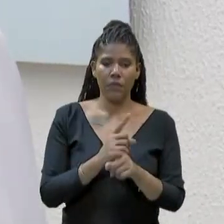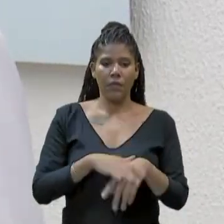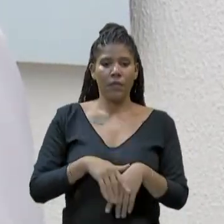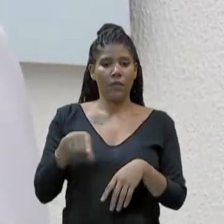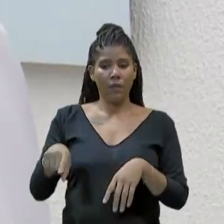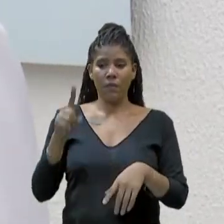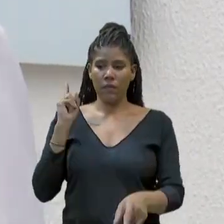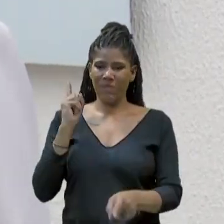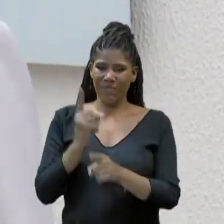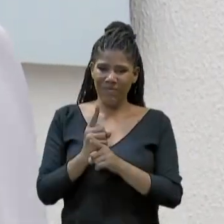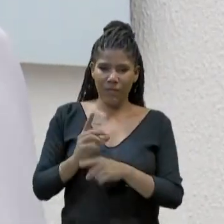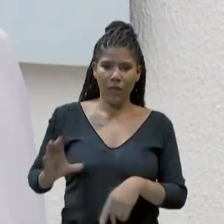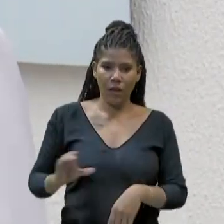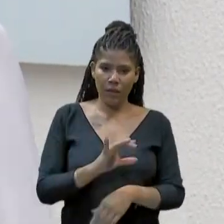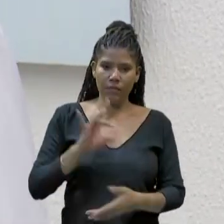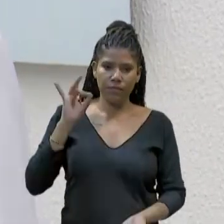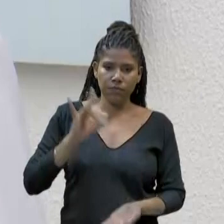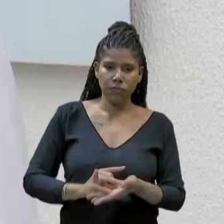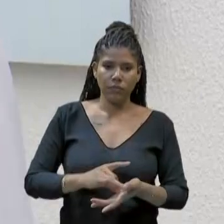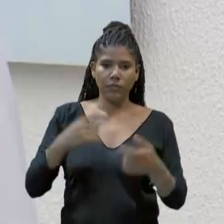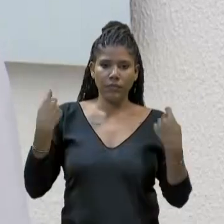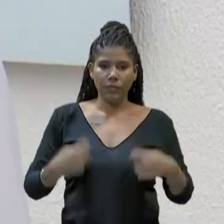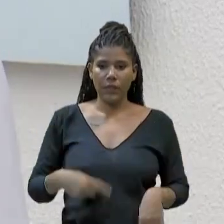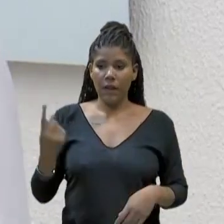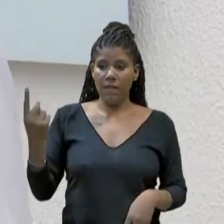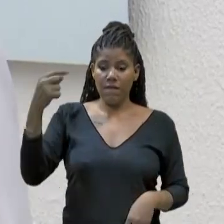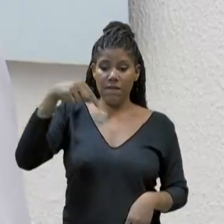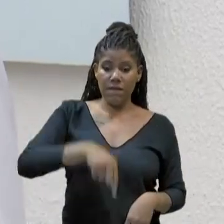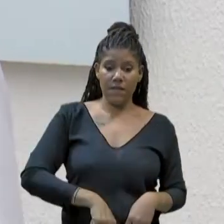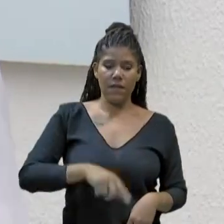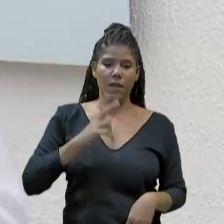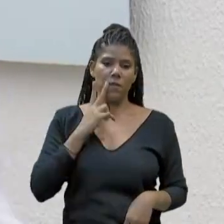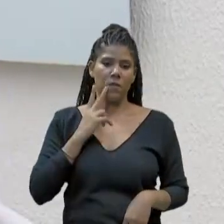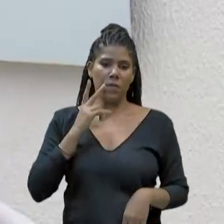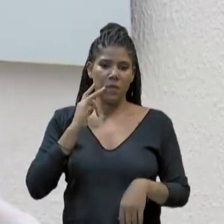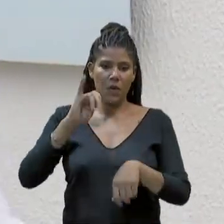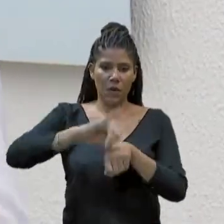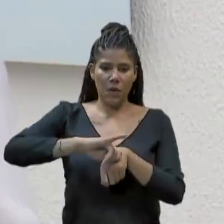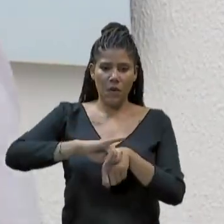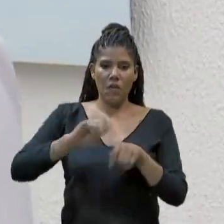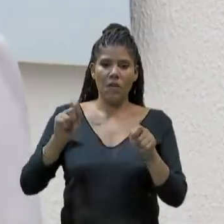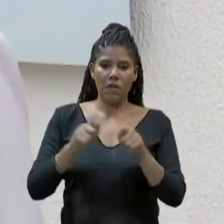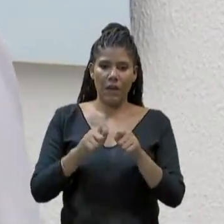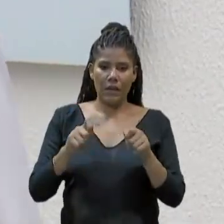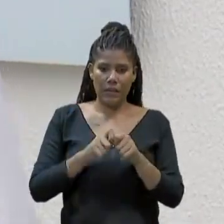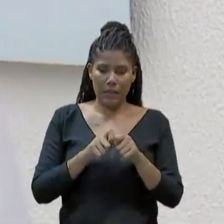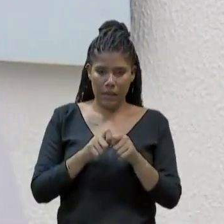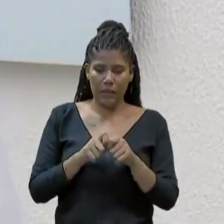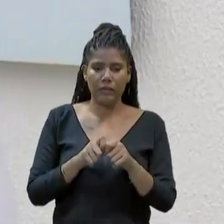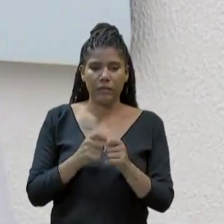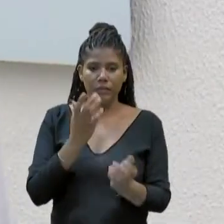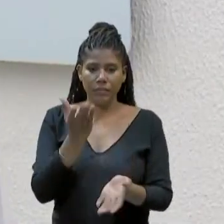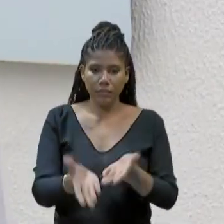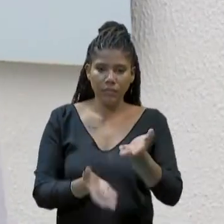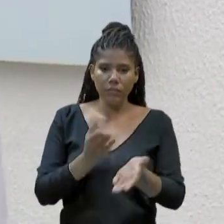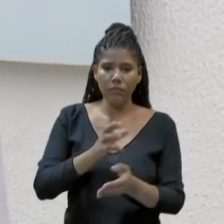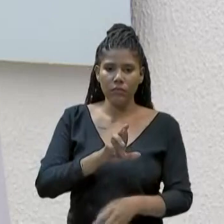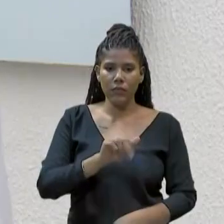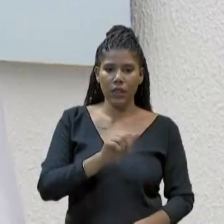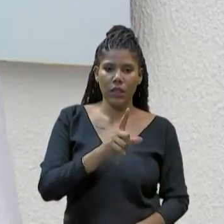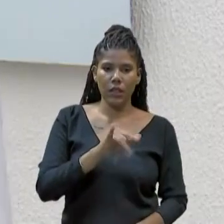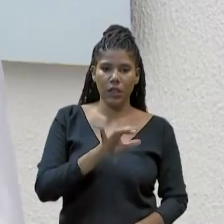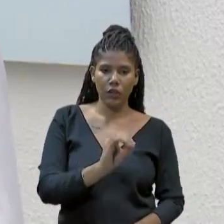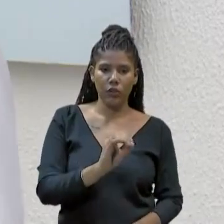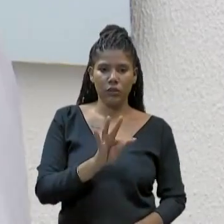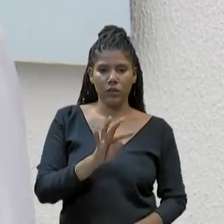diagnóstico, ele precisa vir fazer o tratamento. O tratamento de alta complexidade na oncologia com relação à radioterapia e quimioterapia,